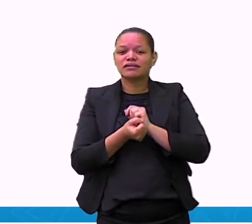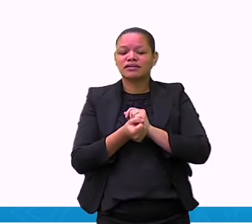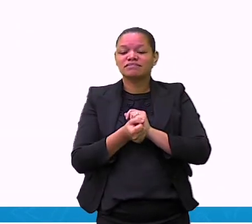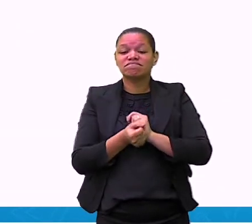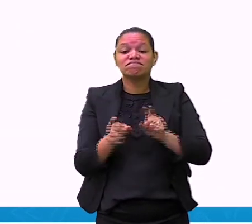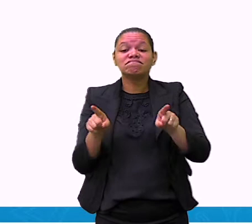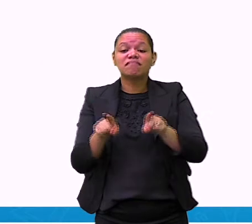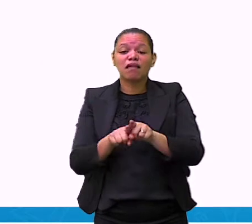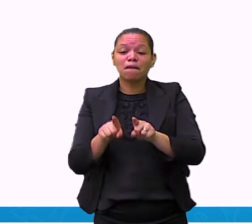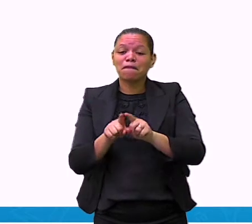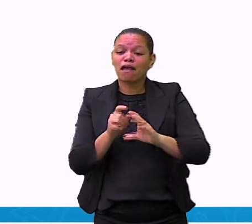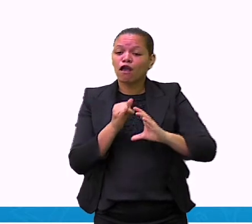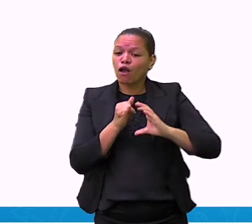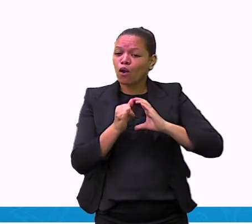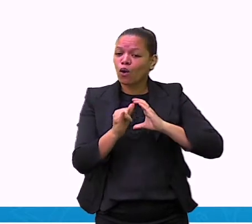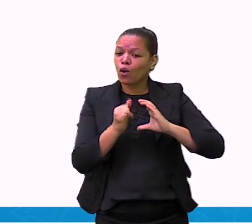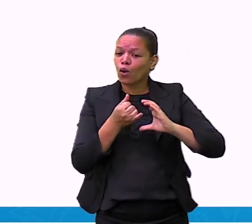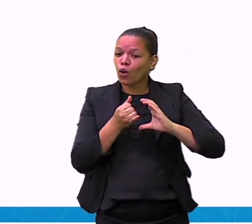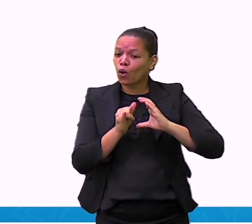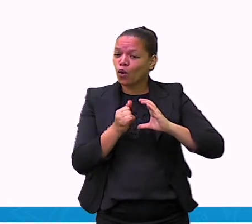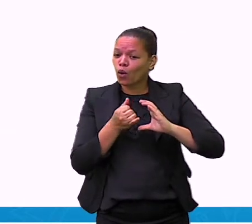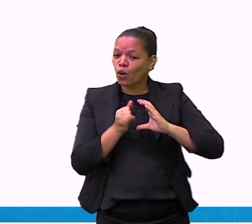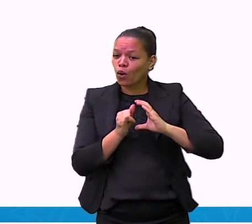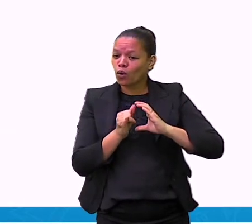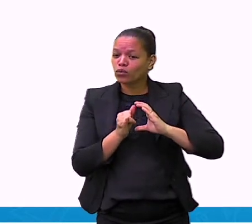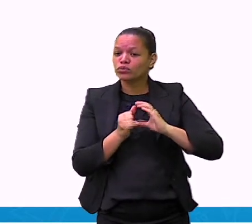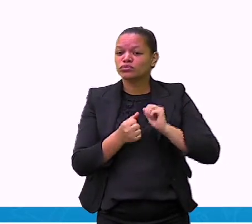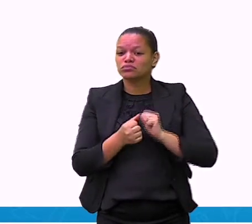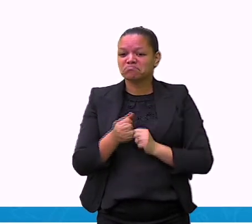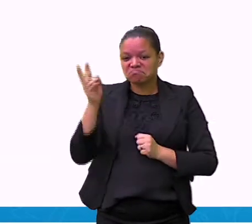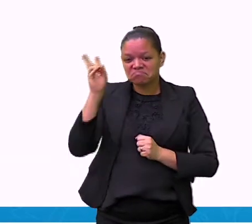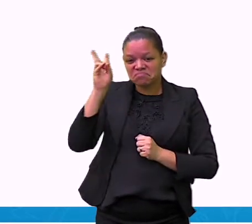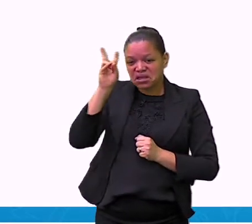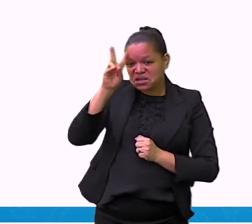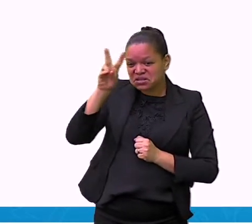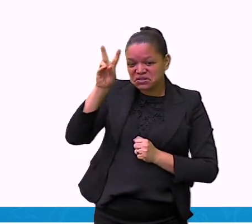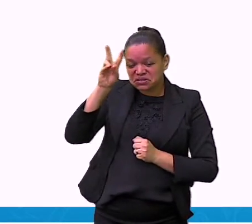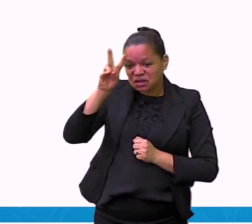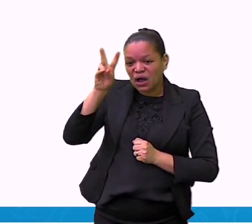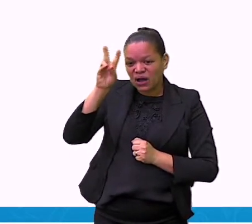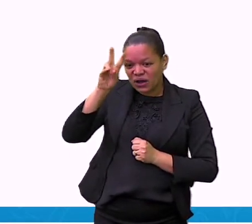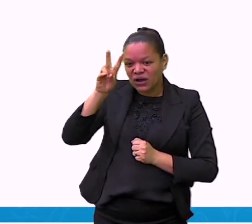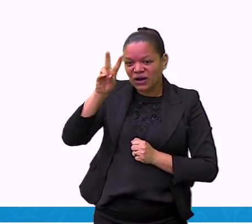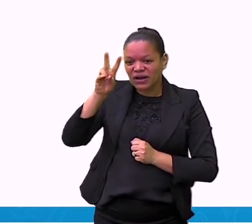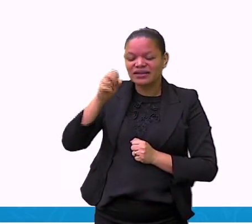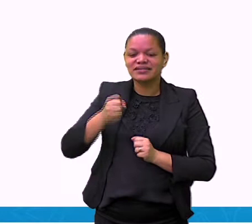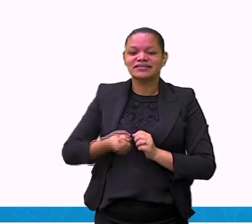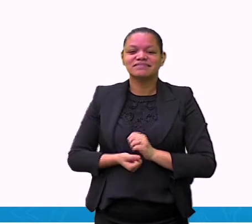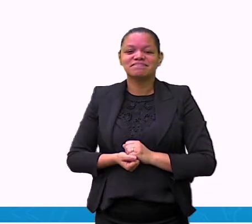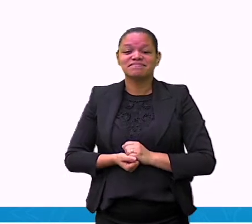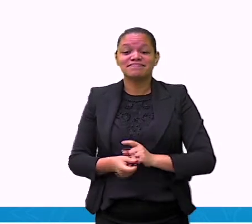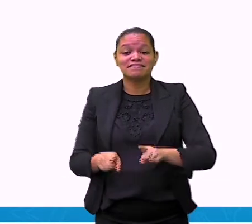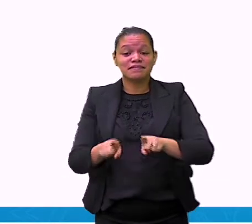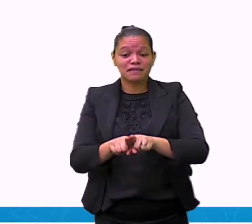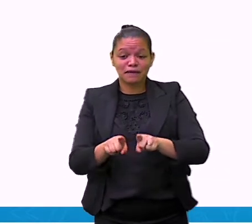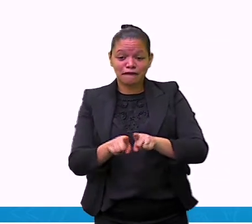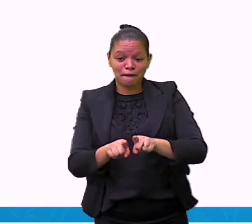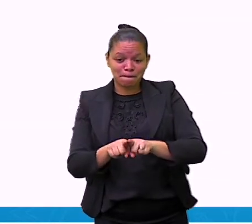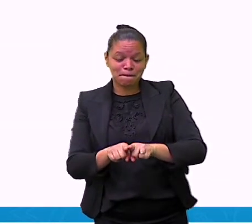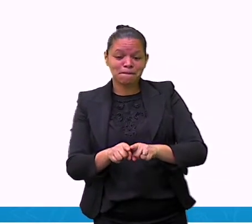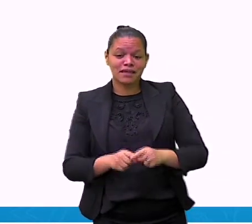algum conto? Chapeuzinho Amarelo, por exemplo? Vocês se lembram do bilhete?